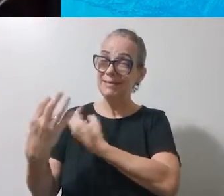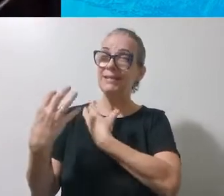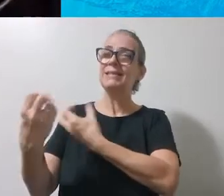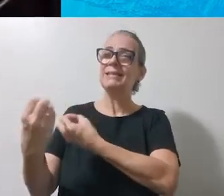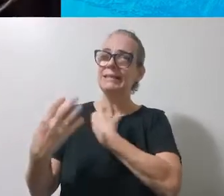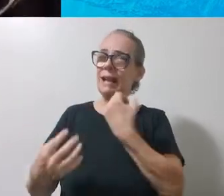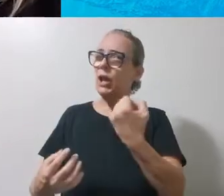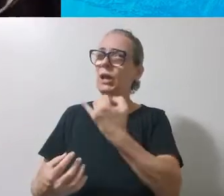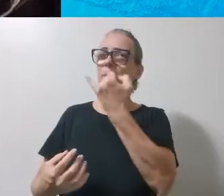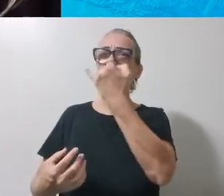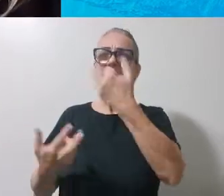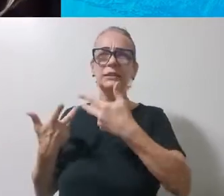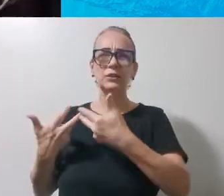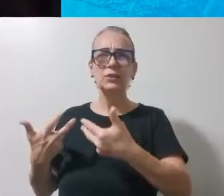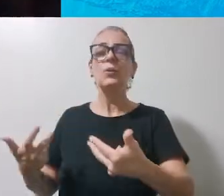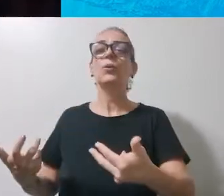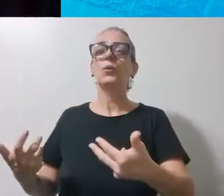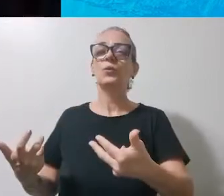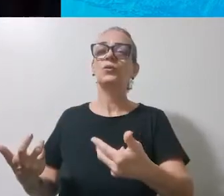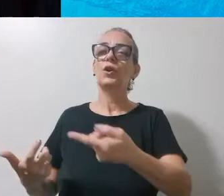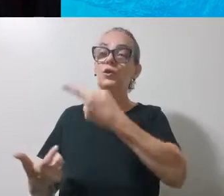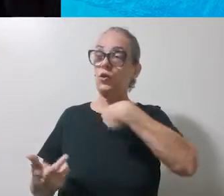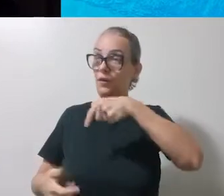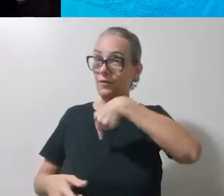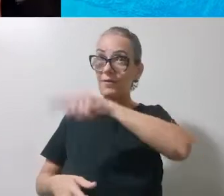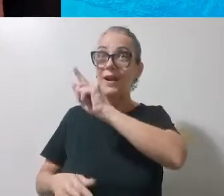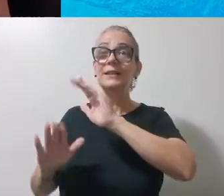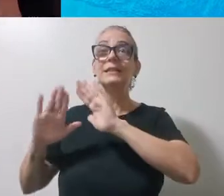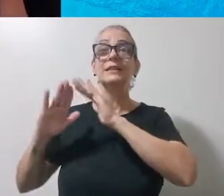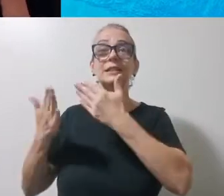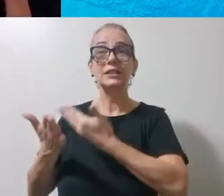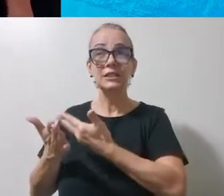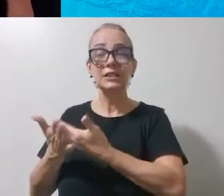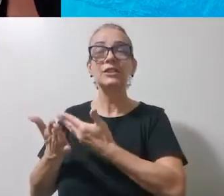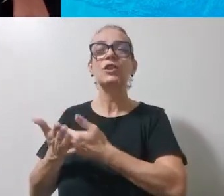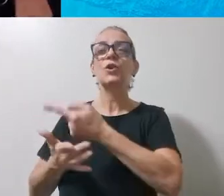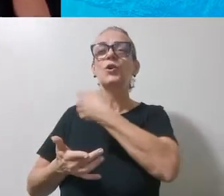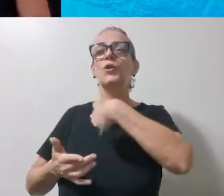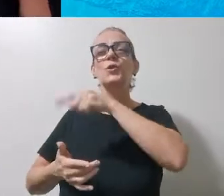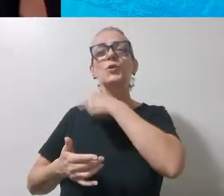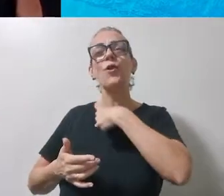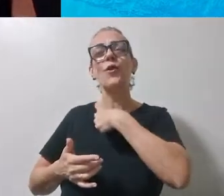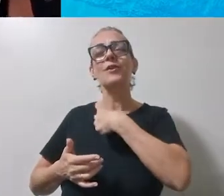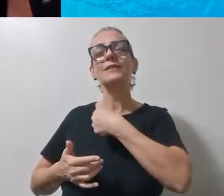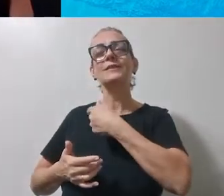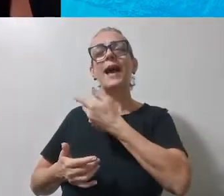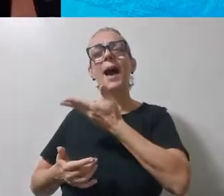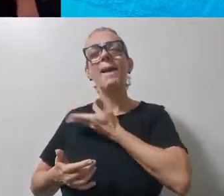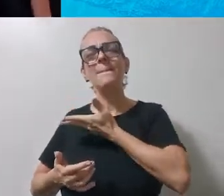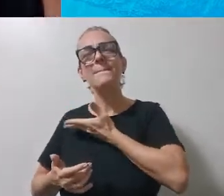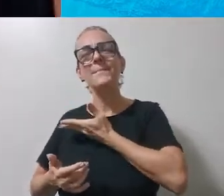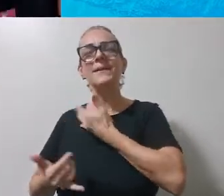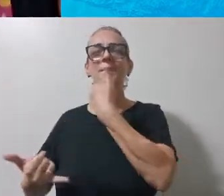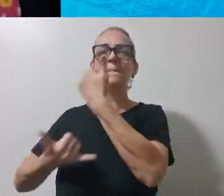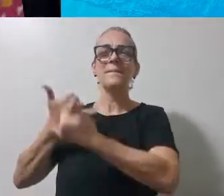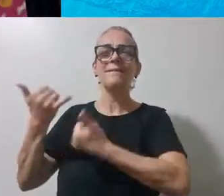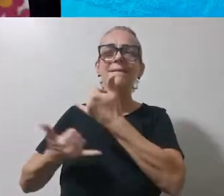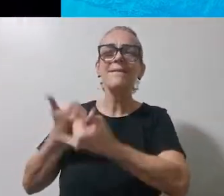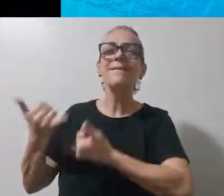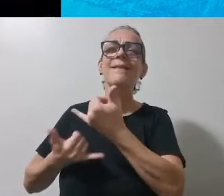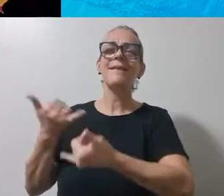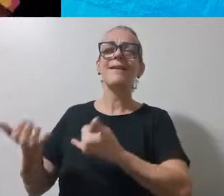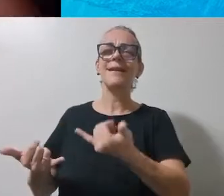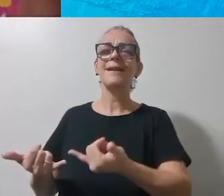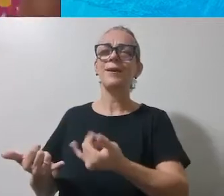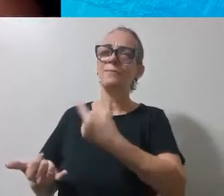importantes. Quando nós vamos para a escola, nós encontramos com os amigos, brincamos. E aprendemos muito, né? Podemos